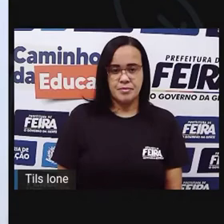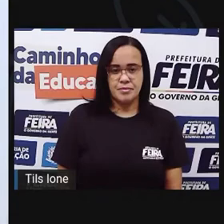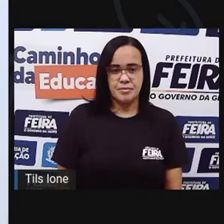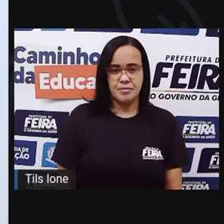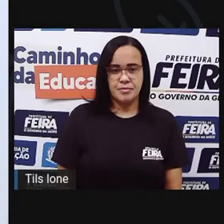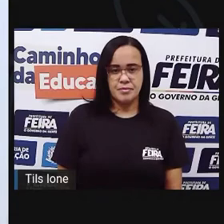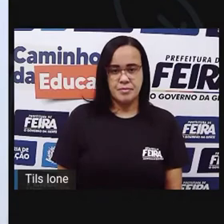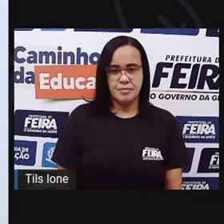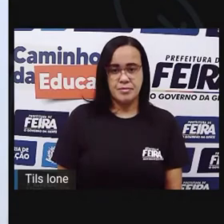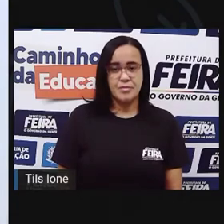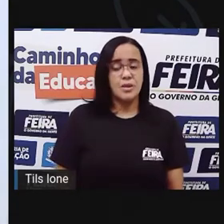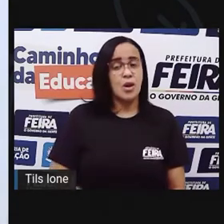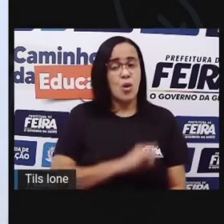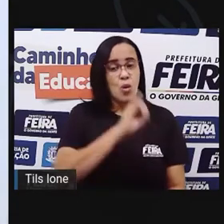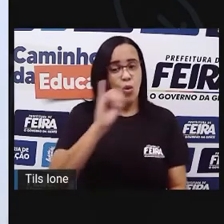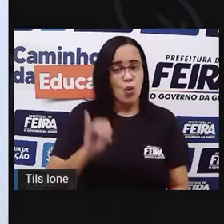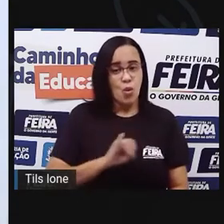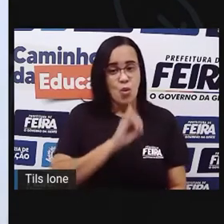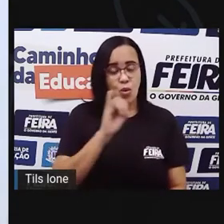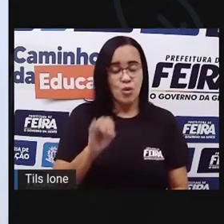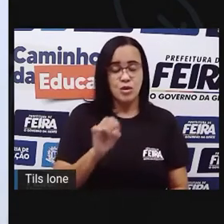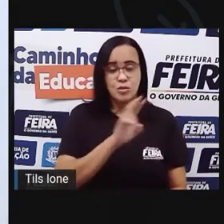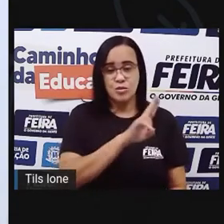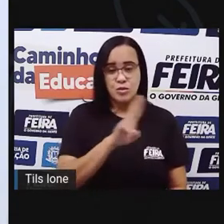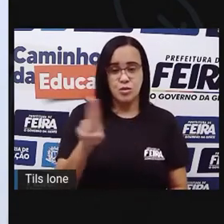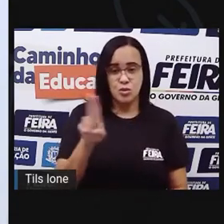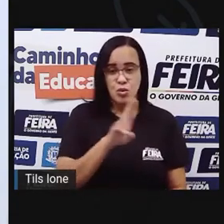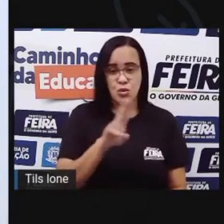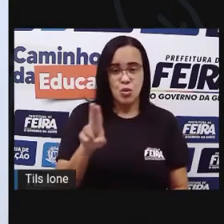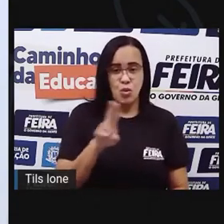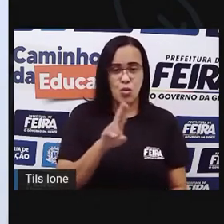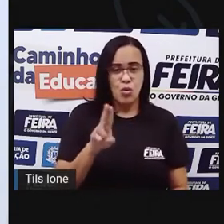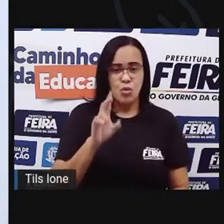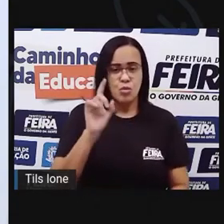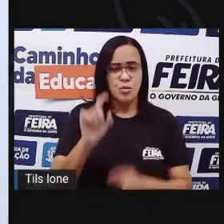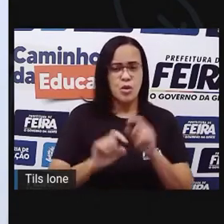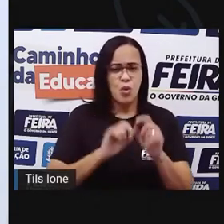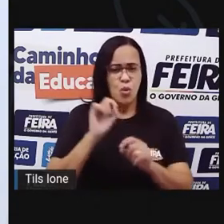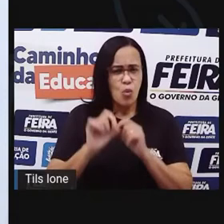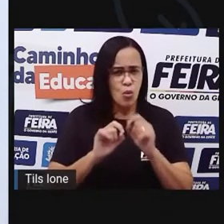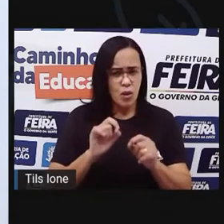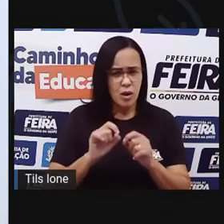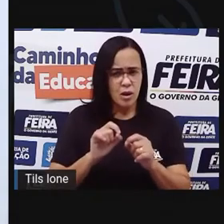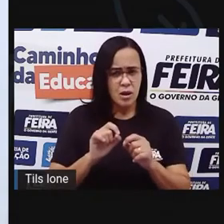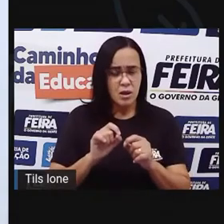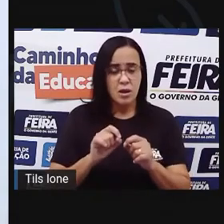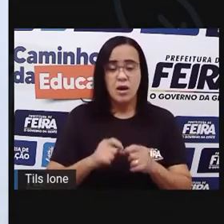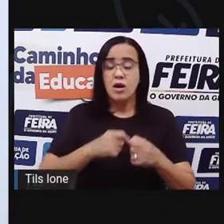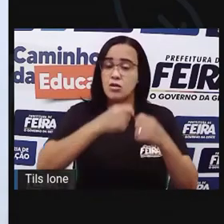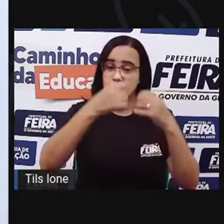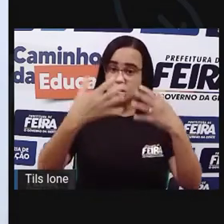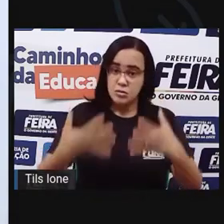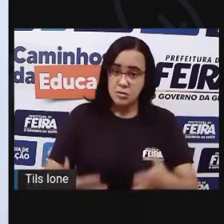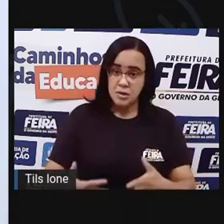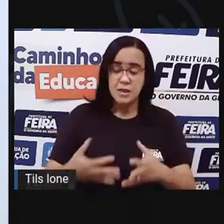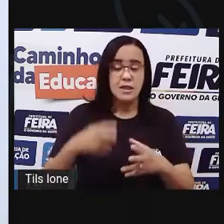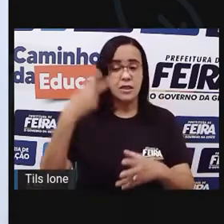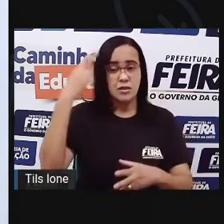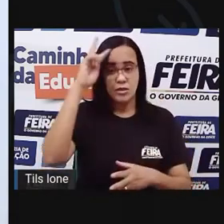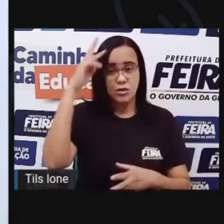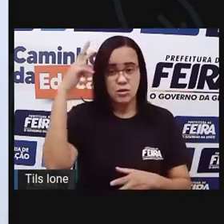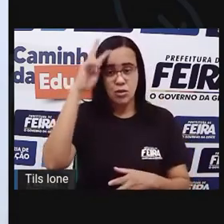Olá! Meu nome é Hiroshi e vou lhes contar uma história. A uma vez a